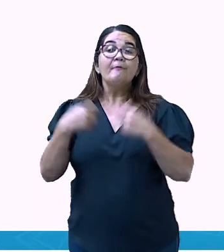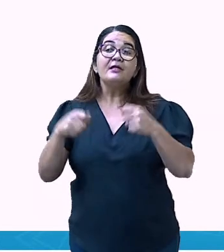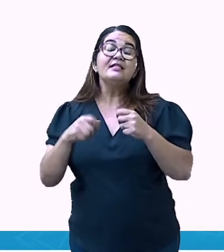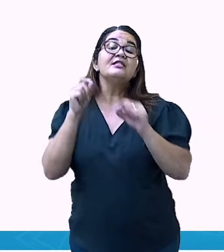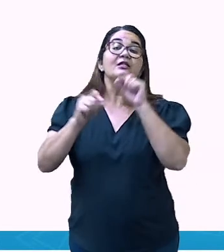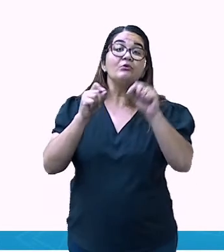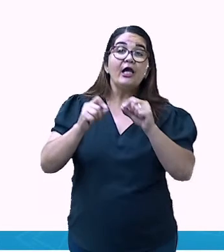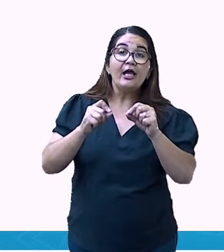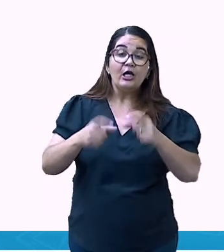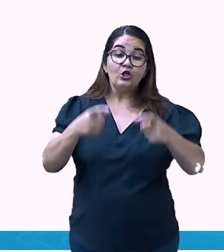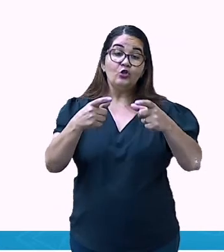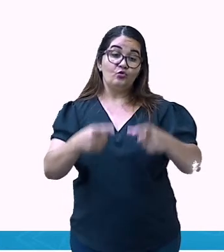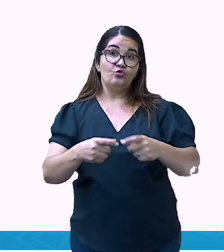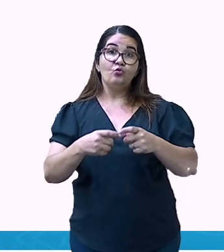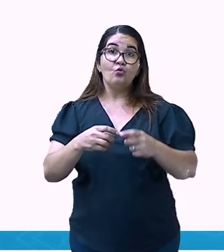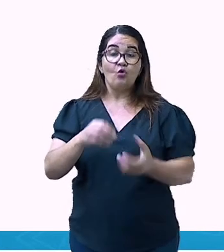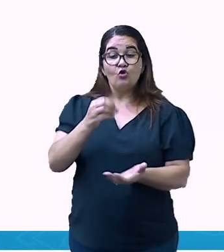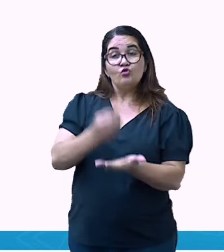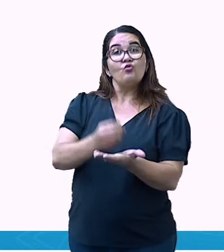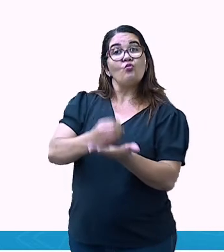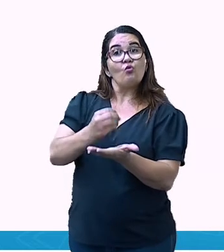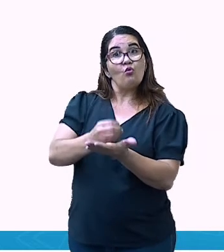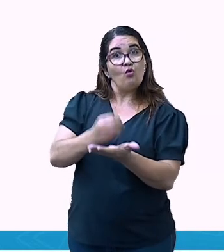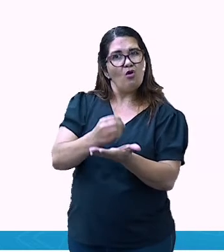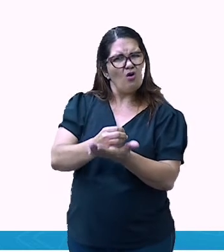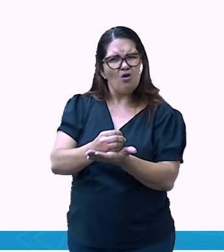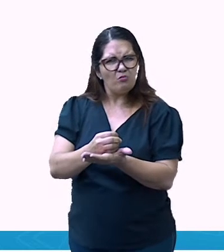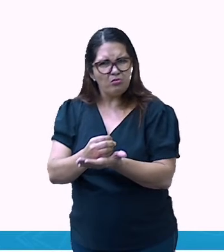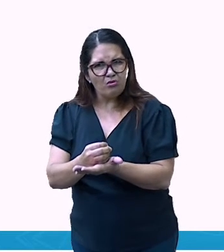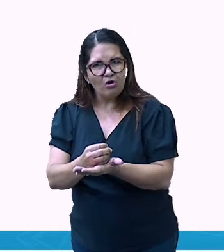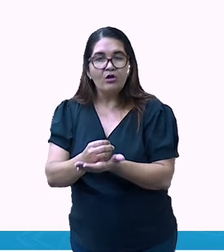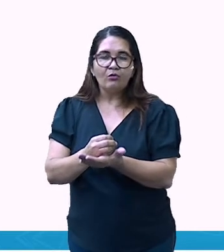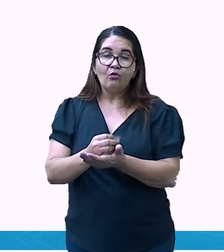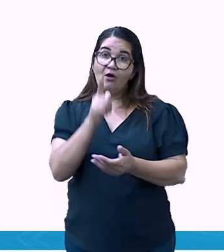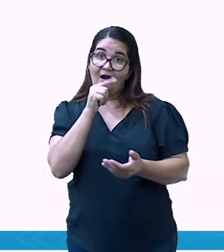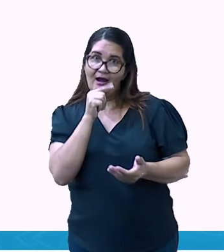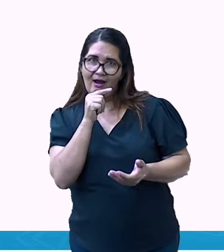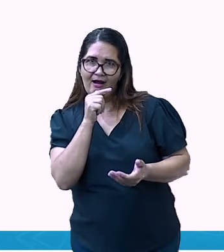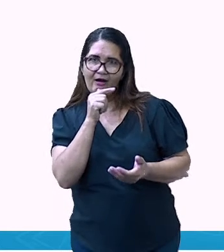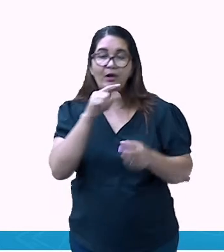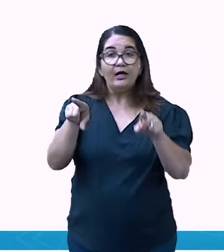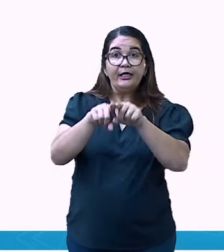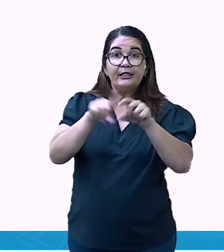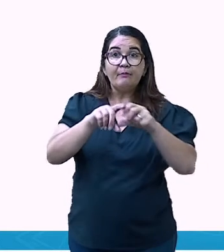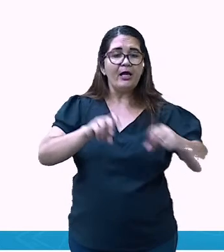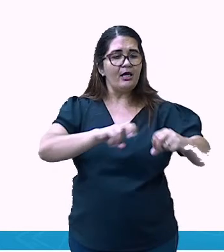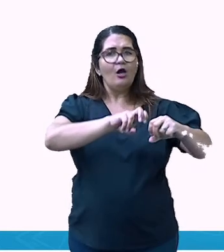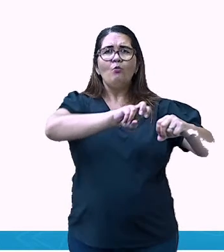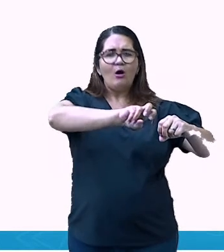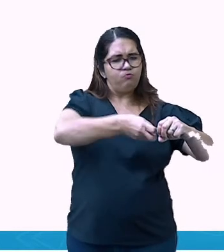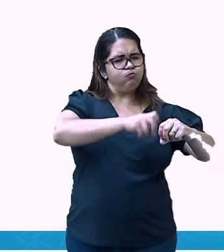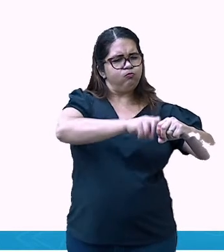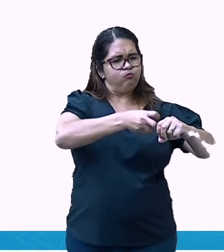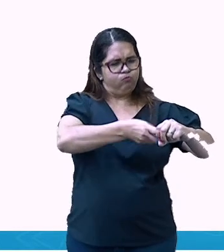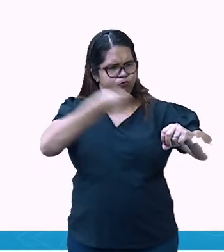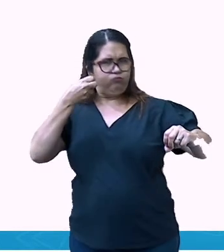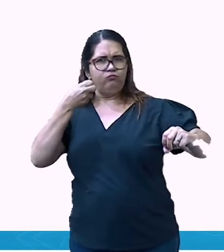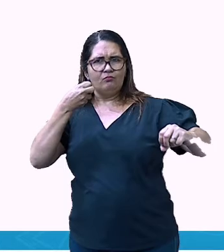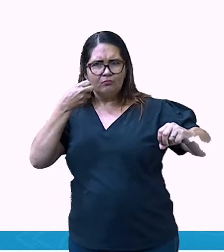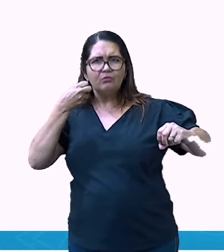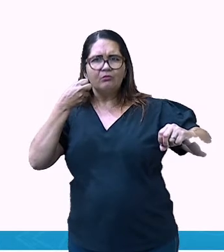mesmo um pedaço de isopor e um recipiente com água. É importante que você passe a pontinha da agulha em algum ímã,